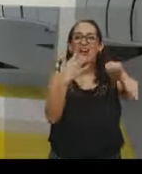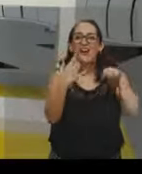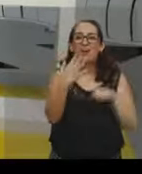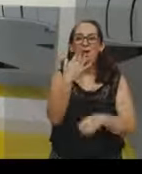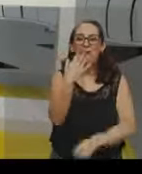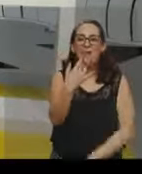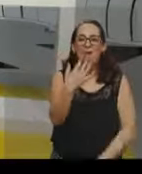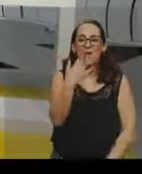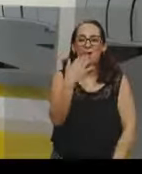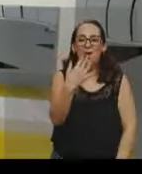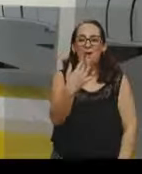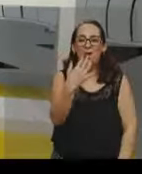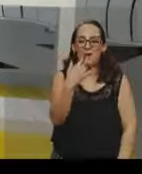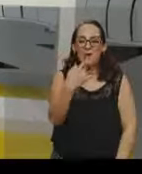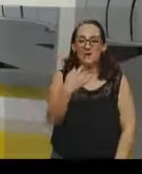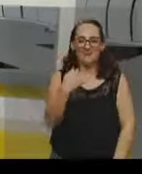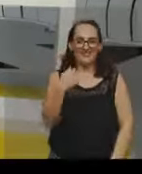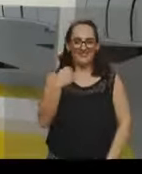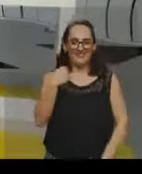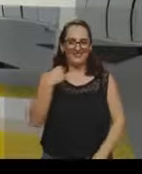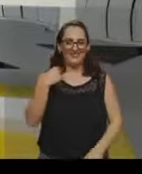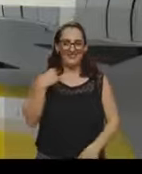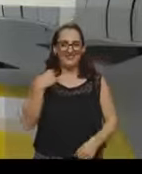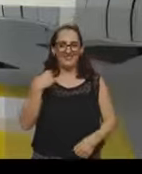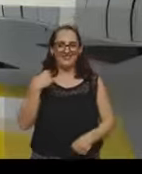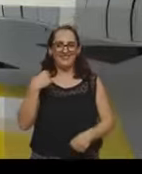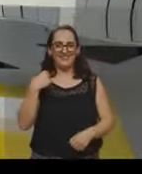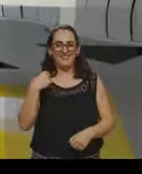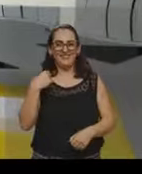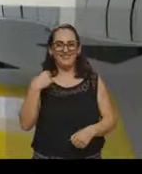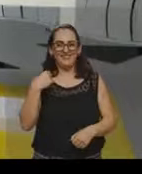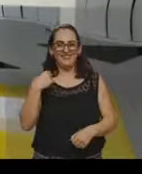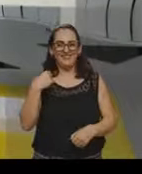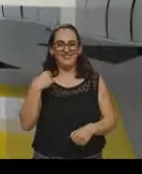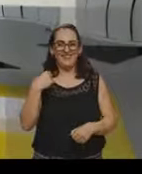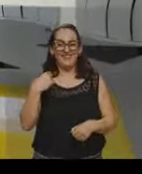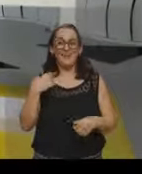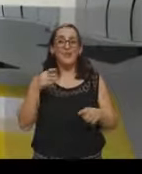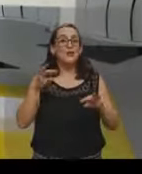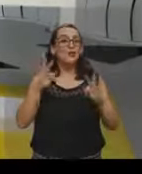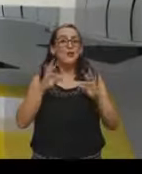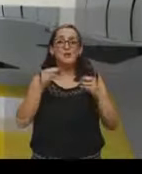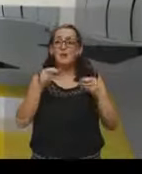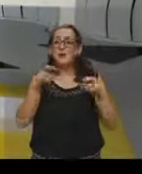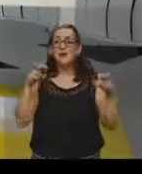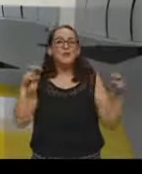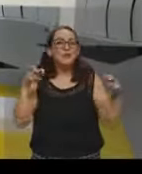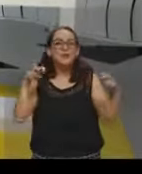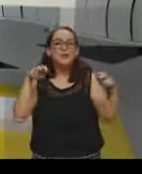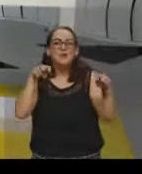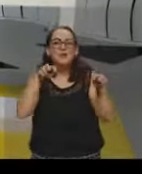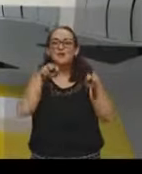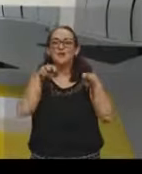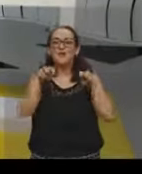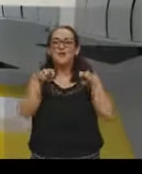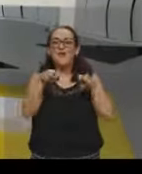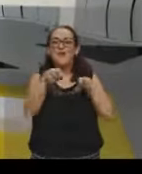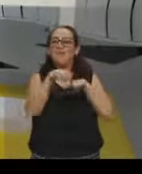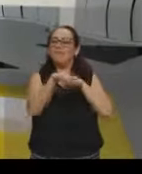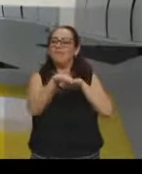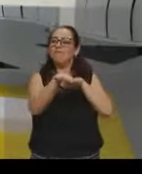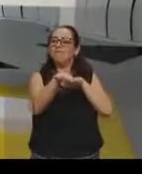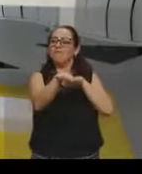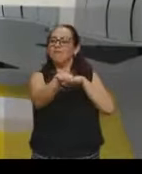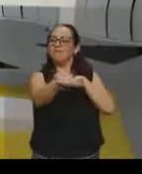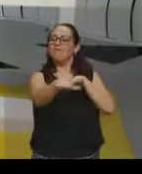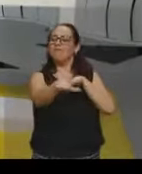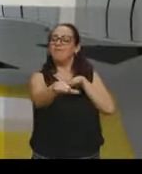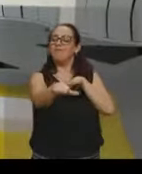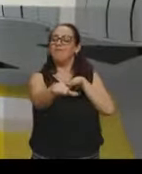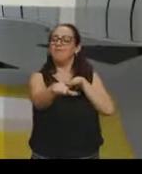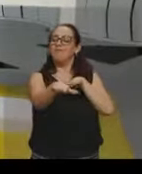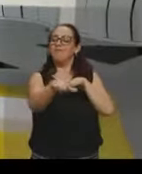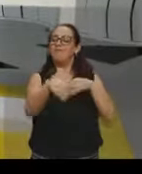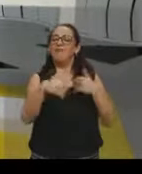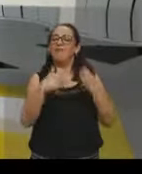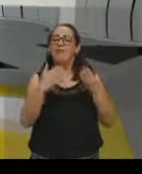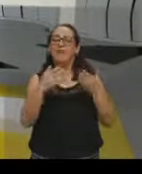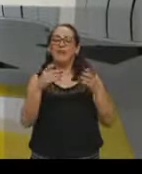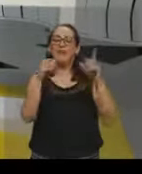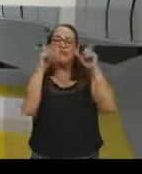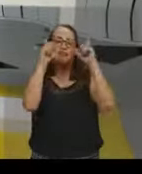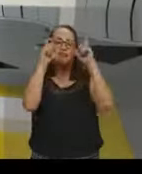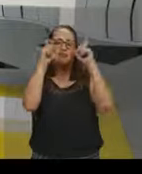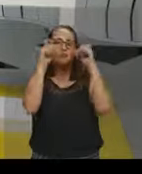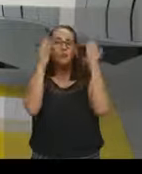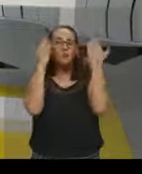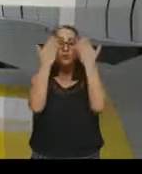saía lá a reprodução amarelinha. O prédio... E os carros, gente, é impressionante. Então, essa câmera escura,